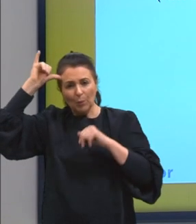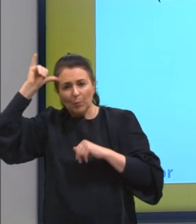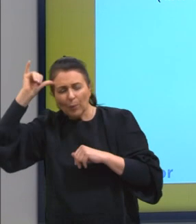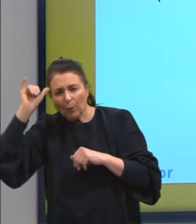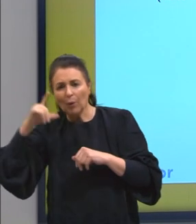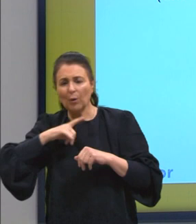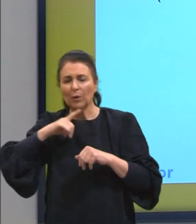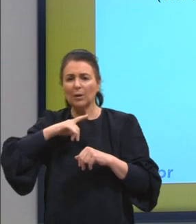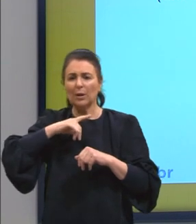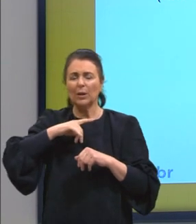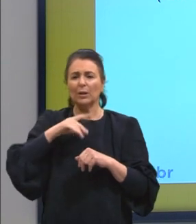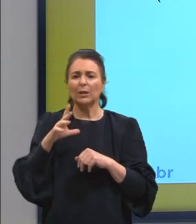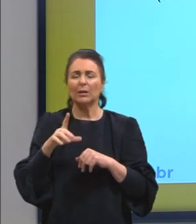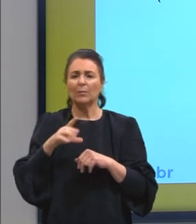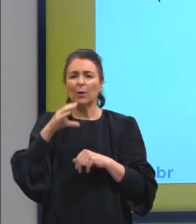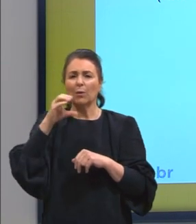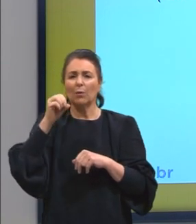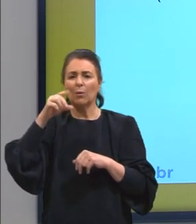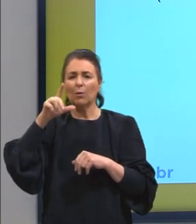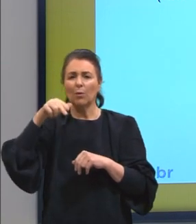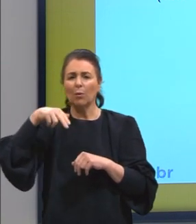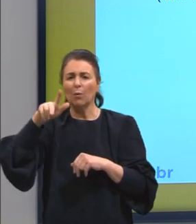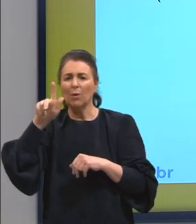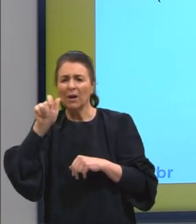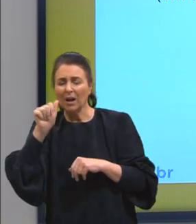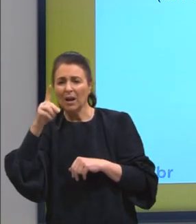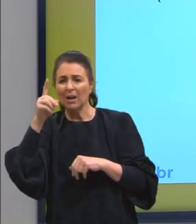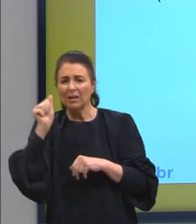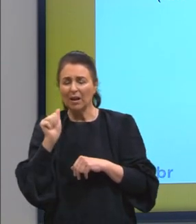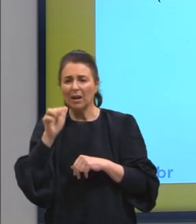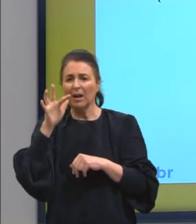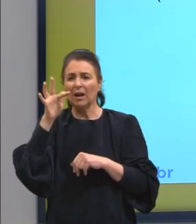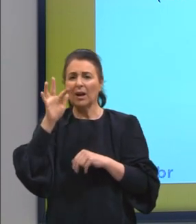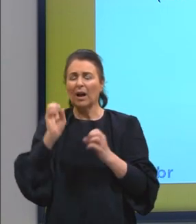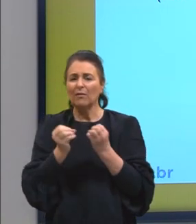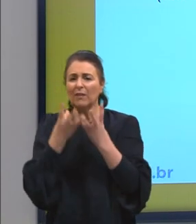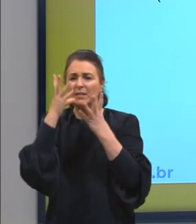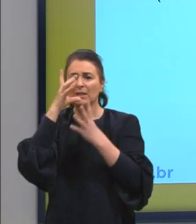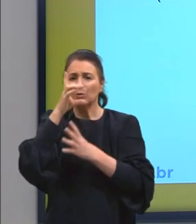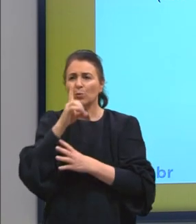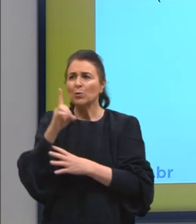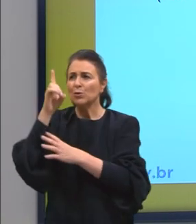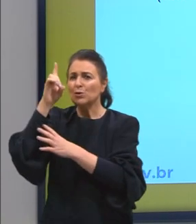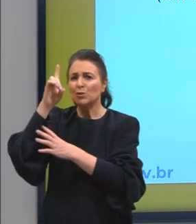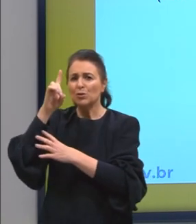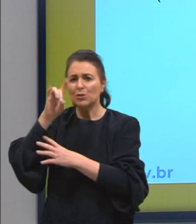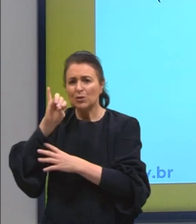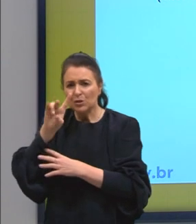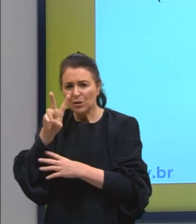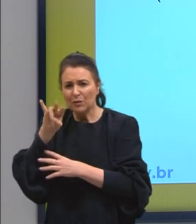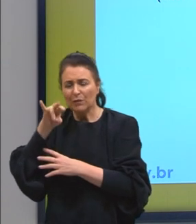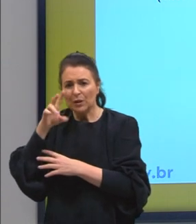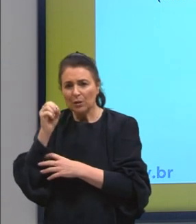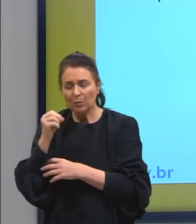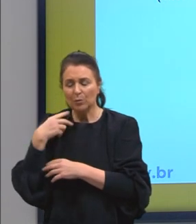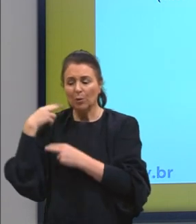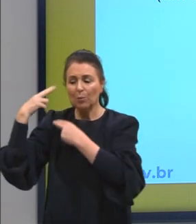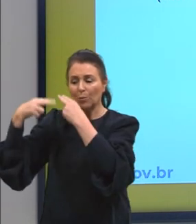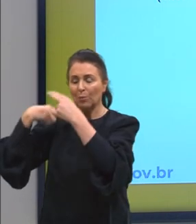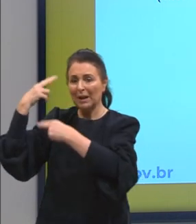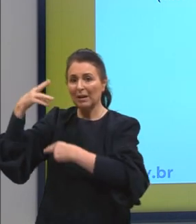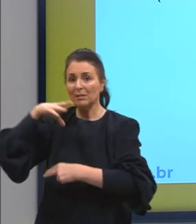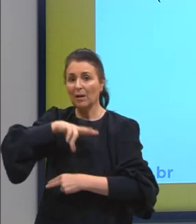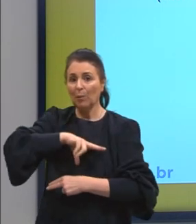Congo Acongada, Folia de Reis, Festa do Divino, veja que são heranças bastante portuguesas, né? Na região